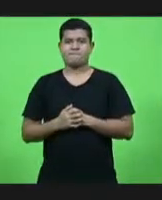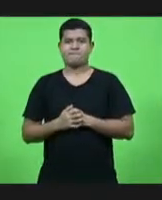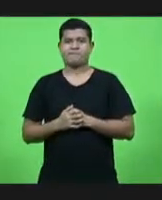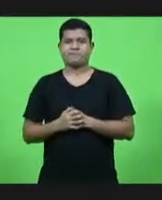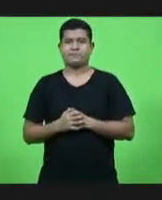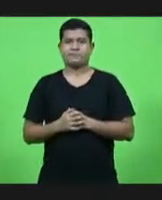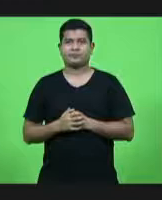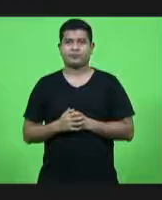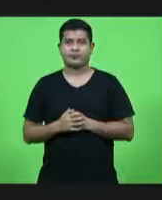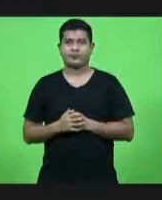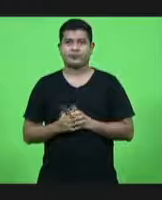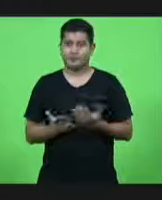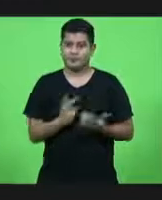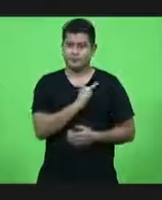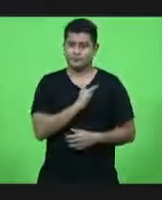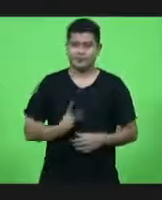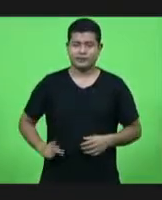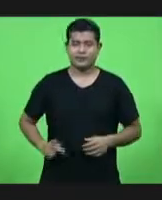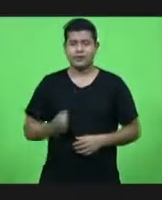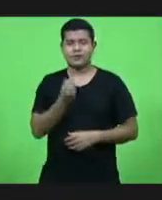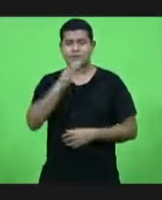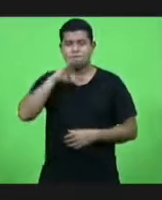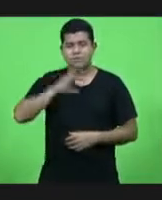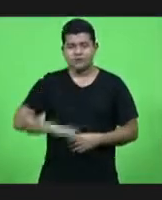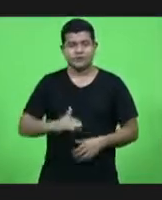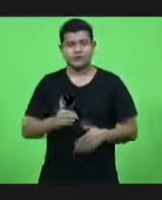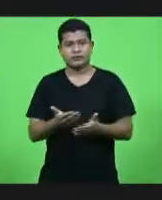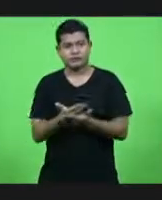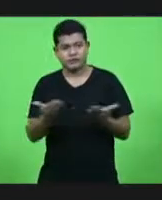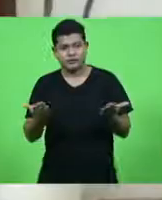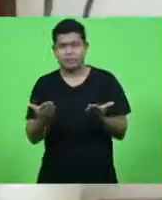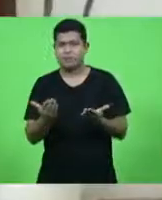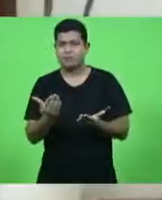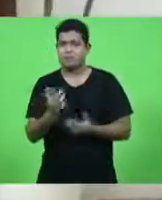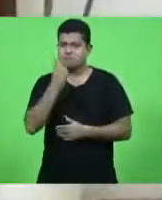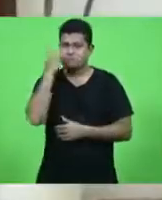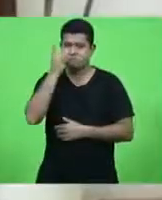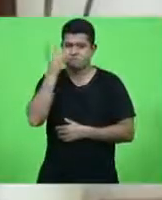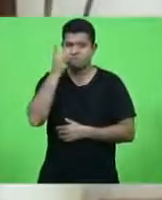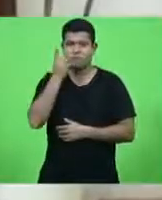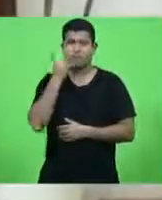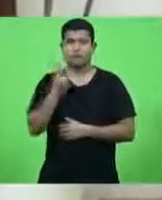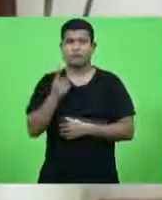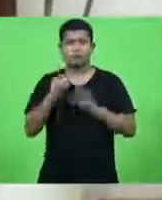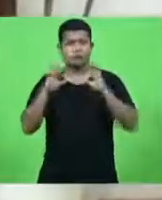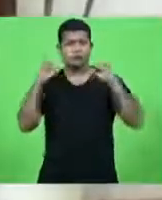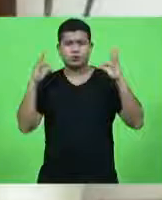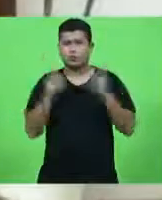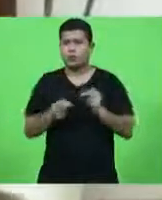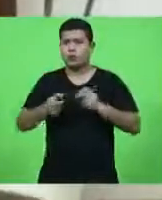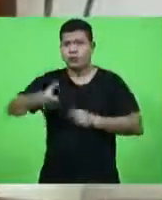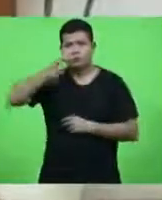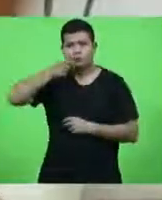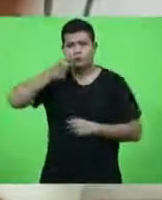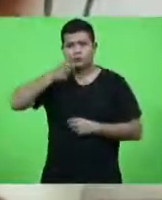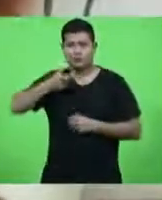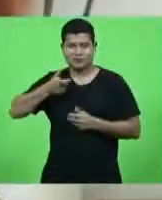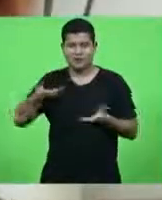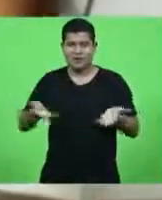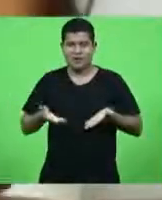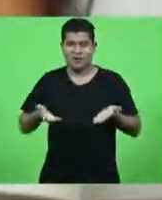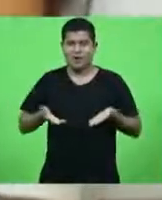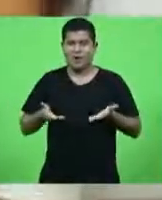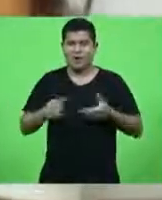Senhor presidente, boa tarde, senhores parlamentares, boa tarde, e a todo o cidadão que assiste a